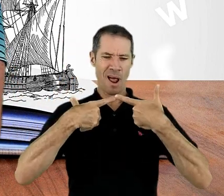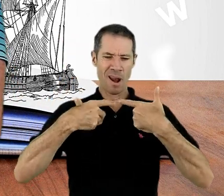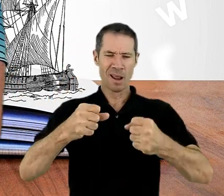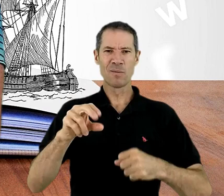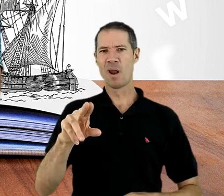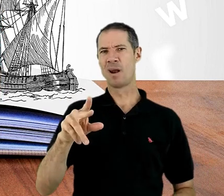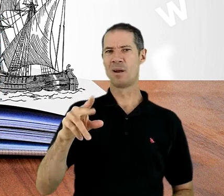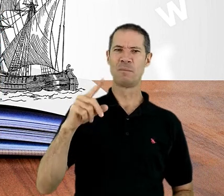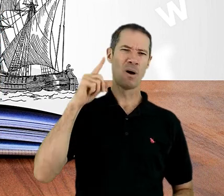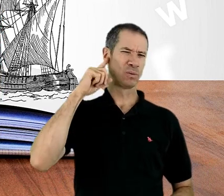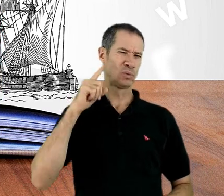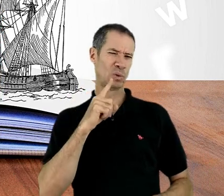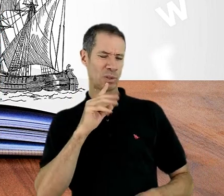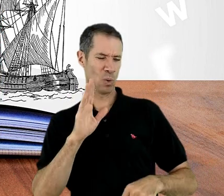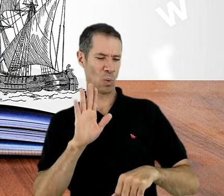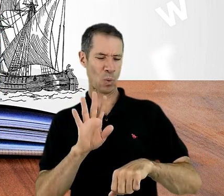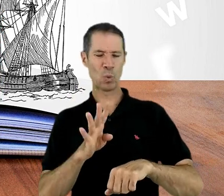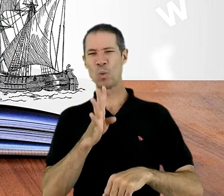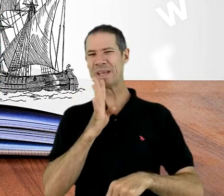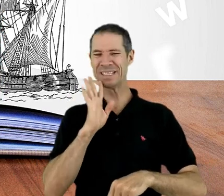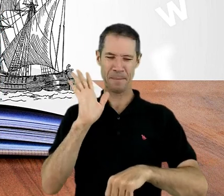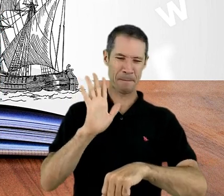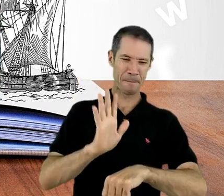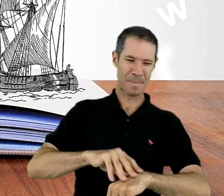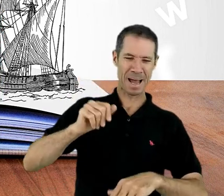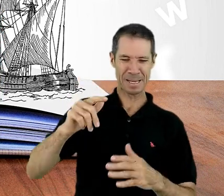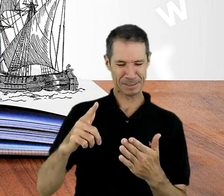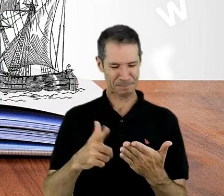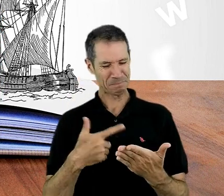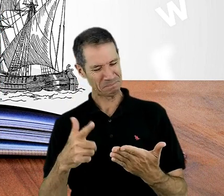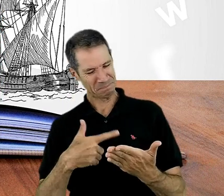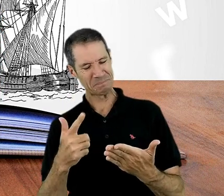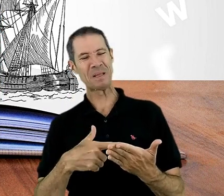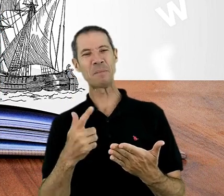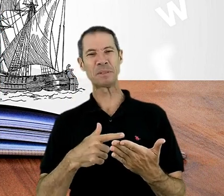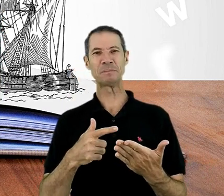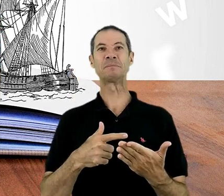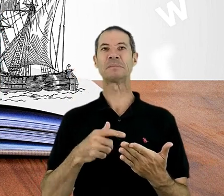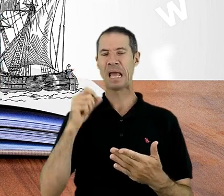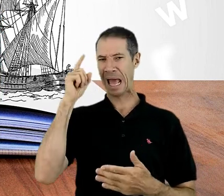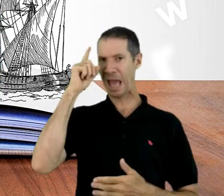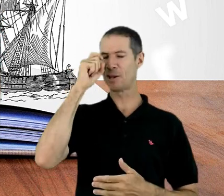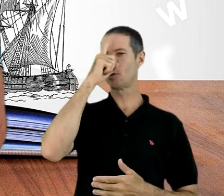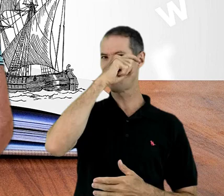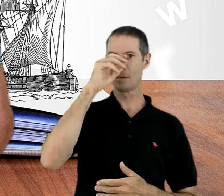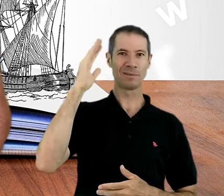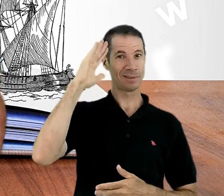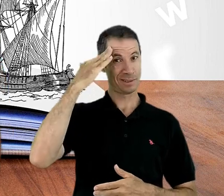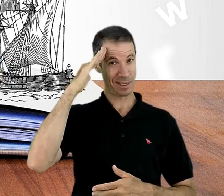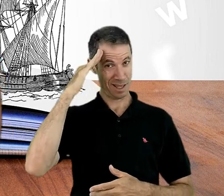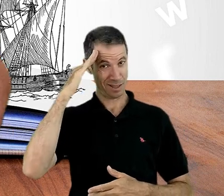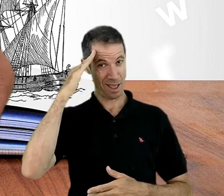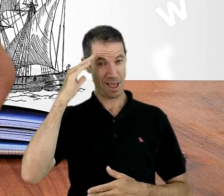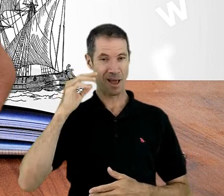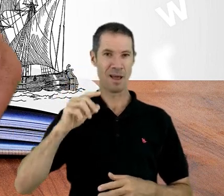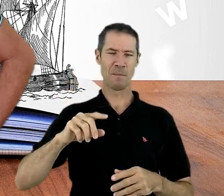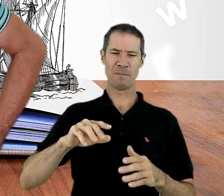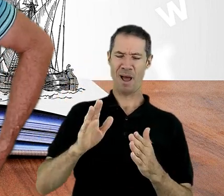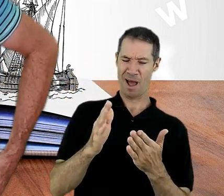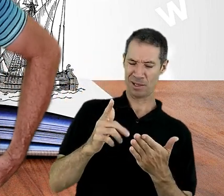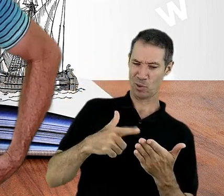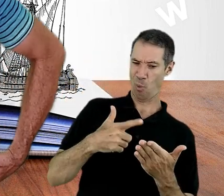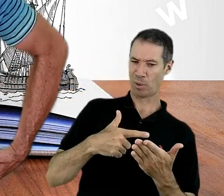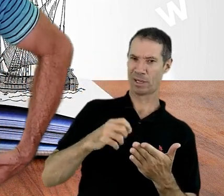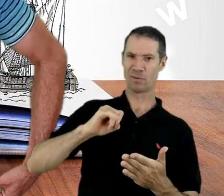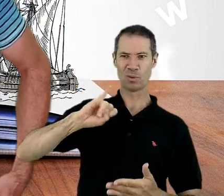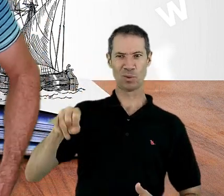conhecer mais a Bíblia, até porque a Bíblia é um livro difícil de se entender, ainda mais o livro de Jó, que esse